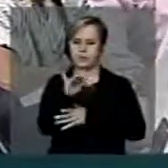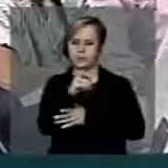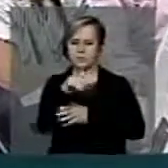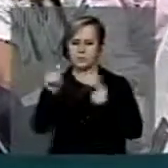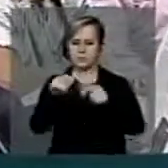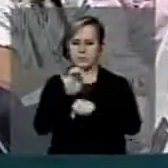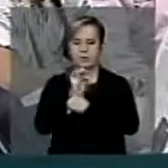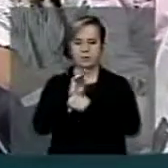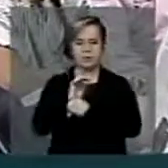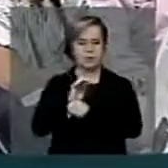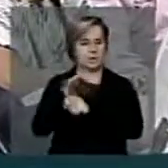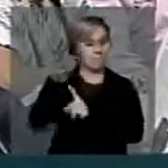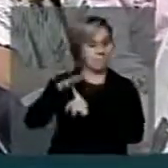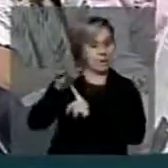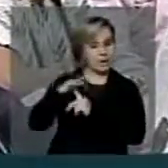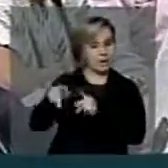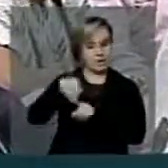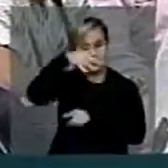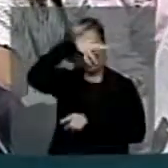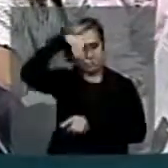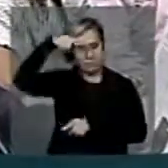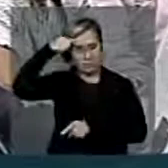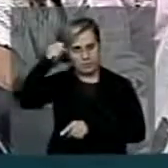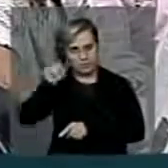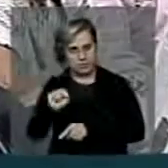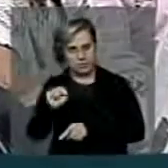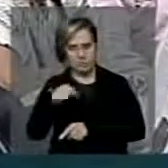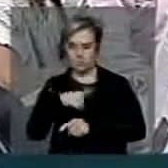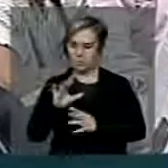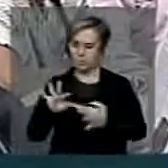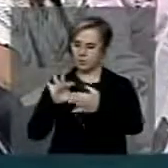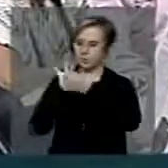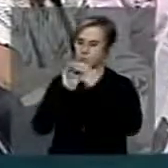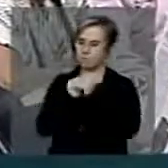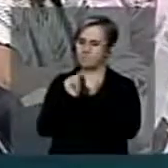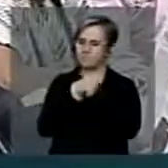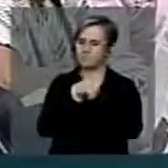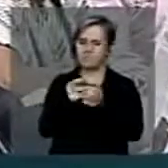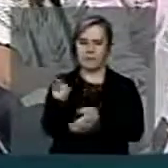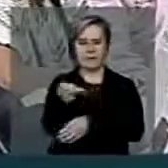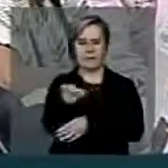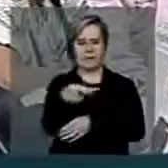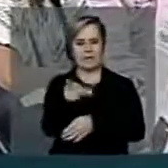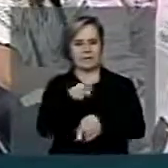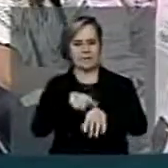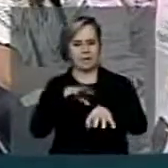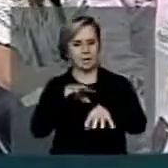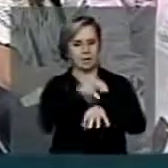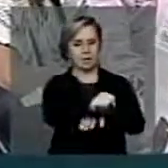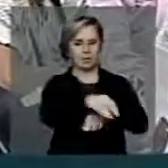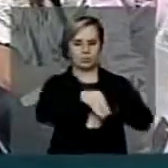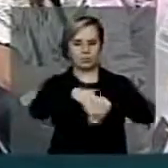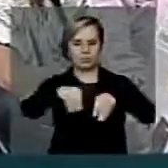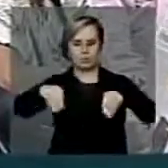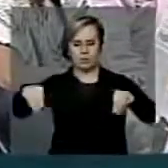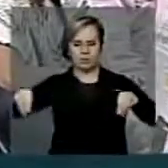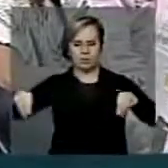e Mato Grosso do Sul, que estariam ligados à irregularidade na ocupação de terras